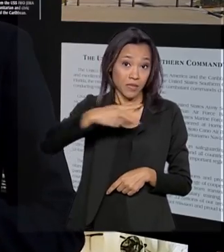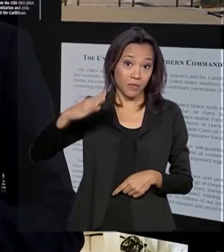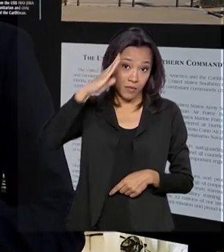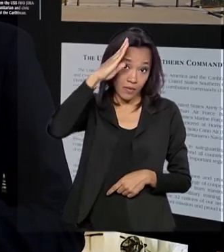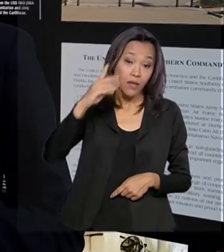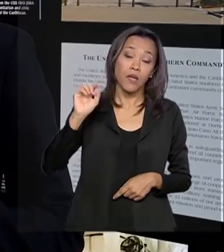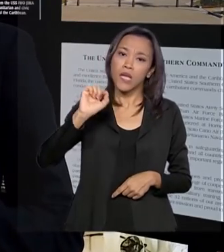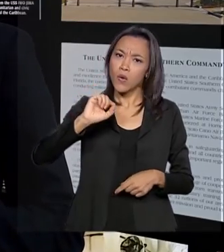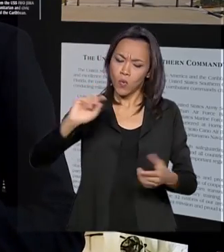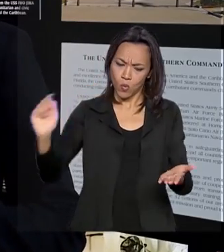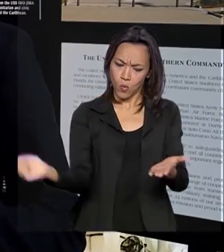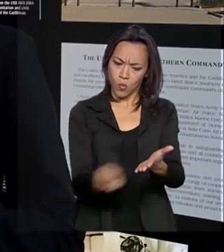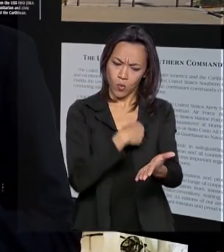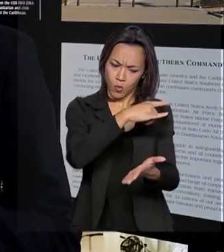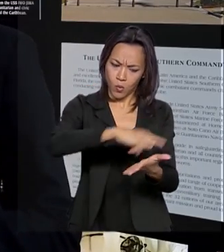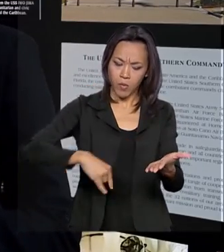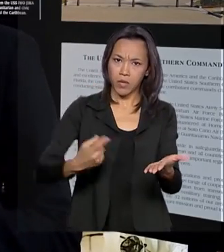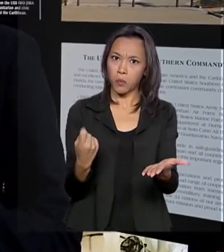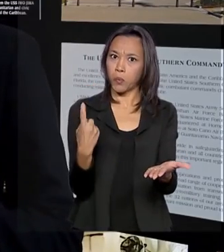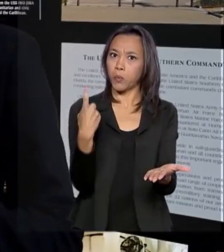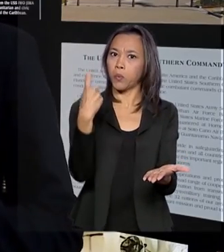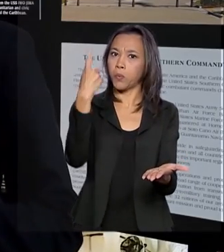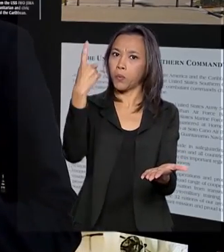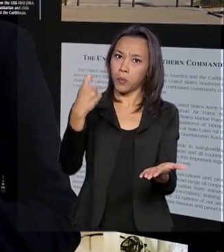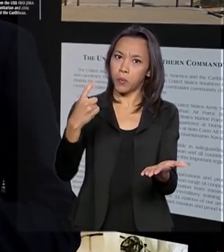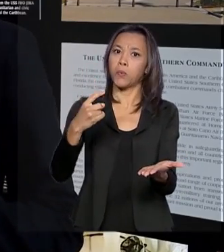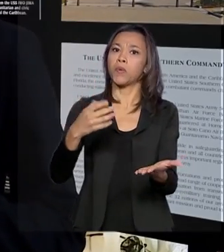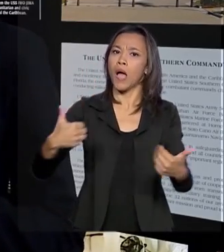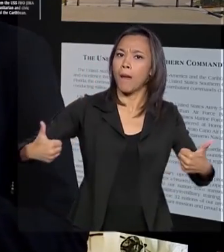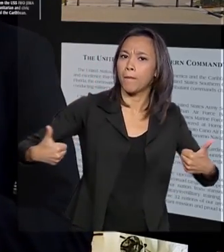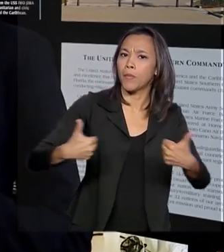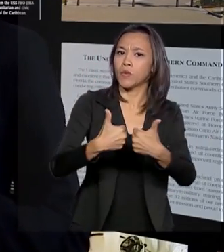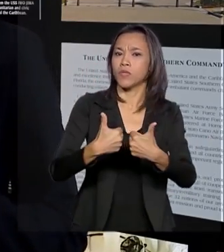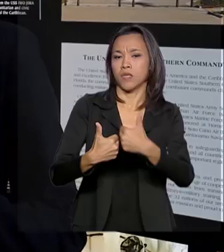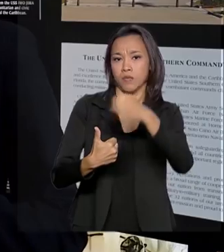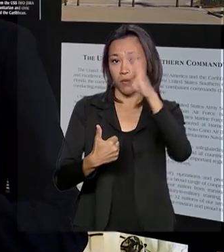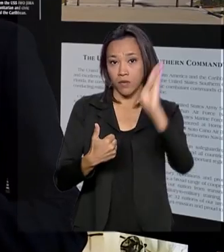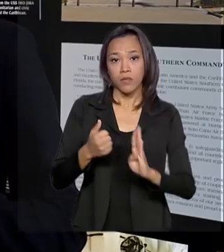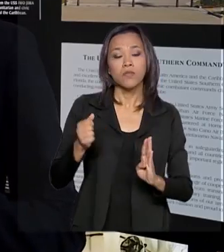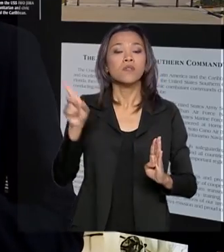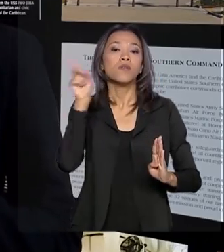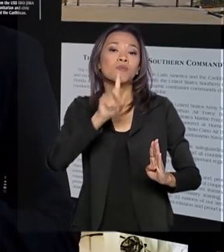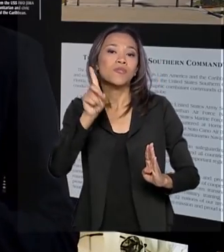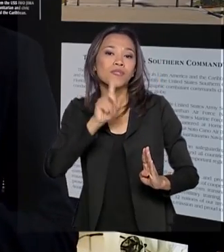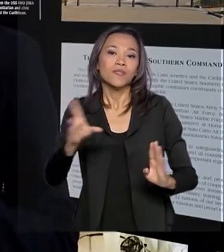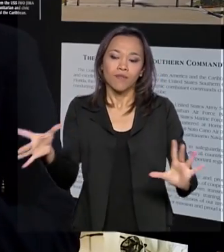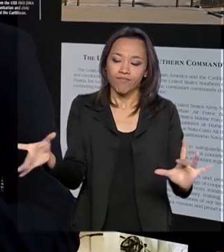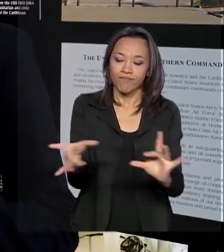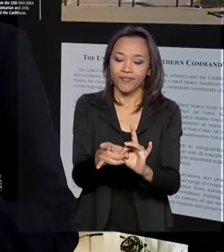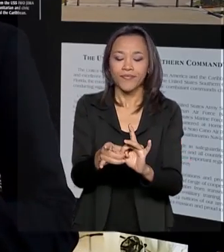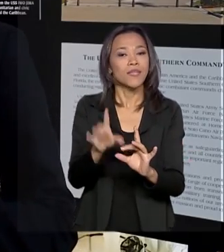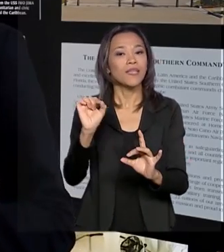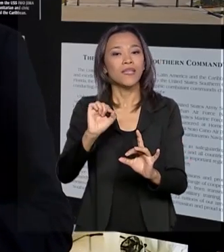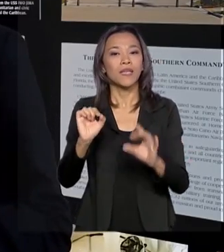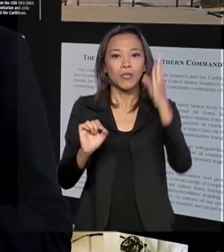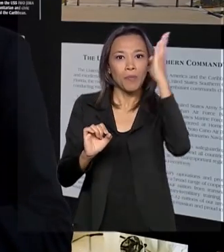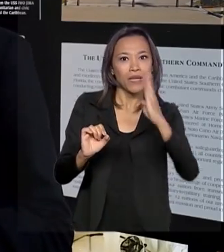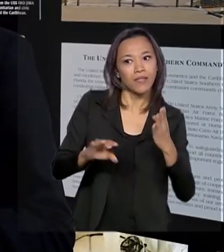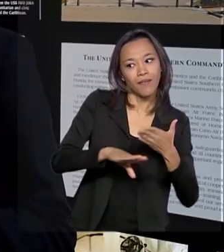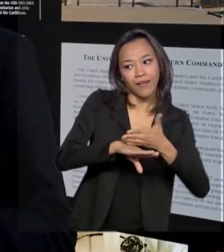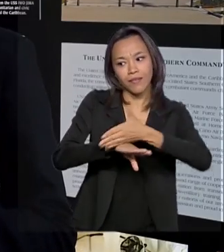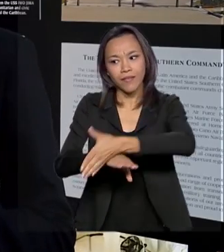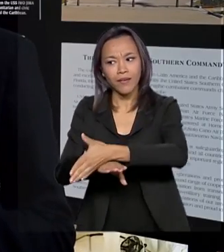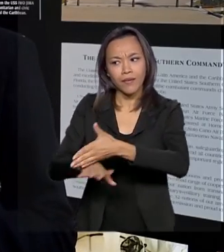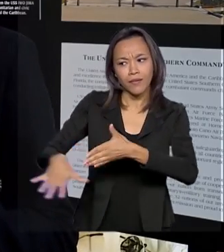acordo assinado é inédito, aproxima os dois países e aumenta a inserção do Brasil no mercado